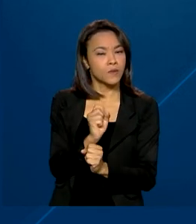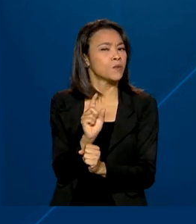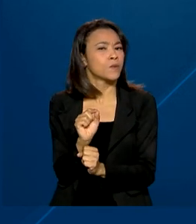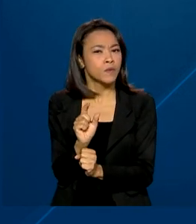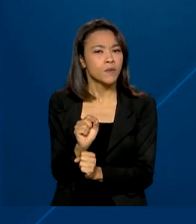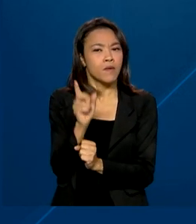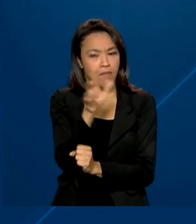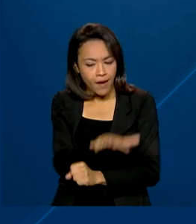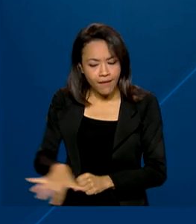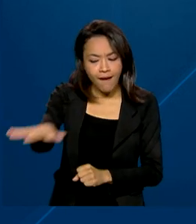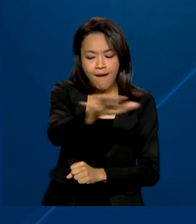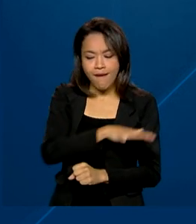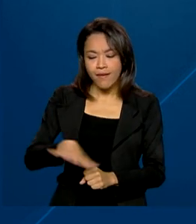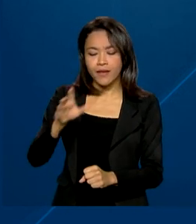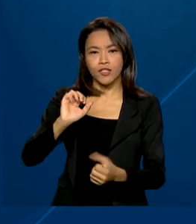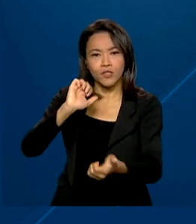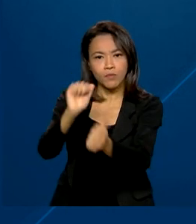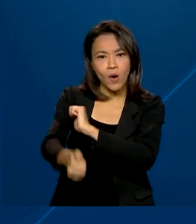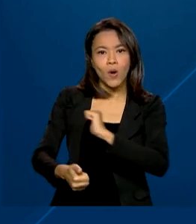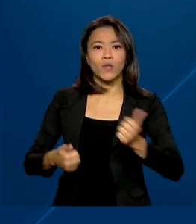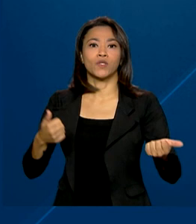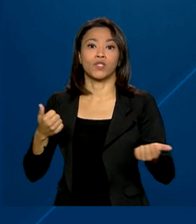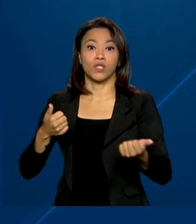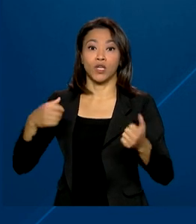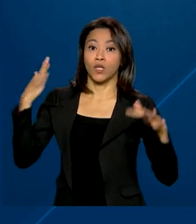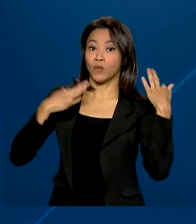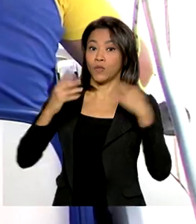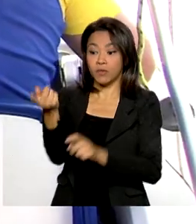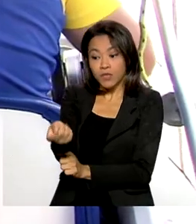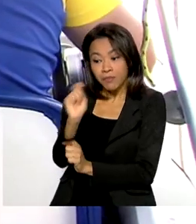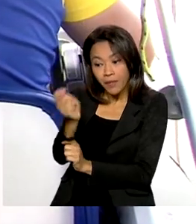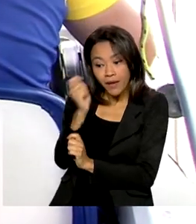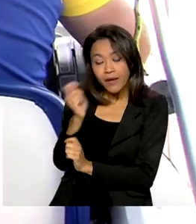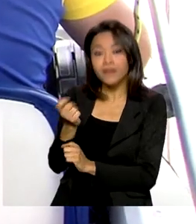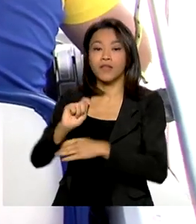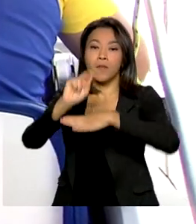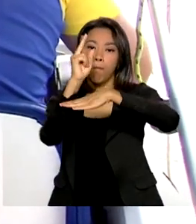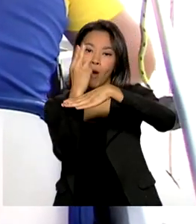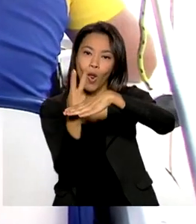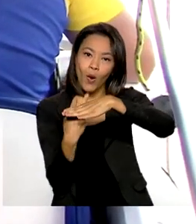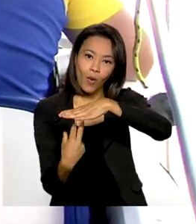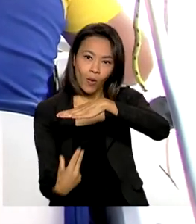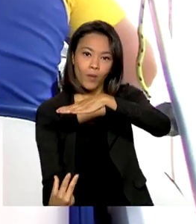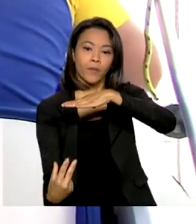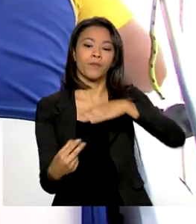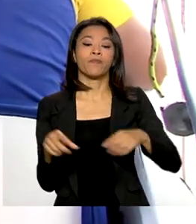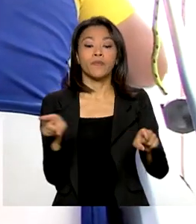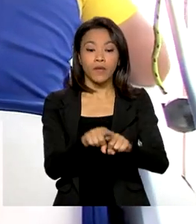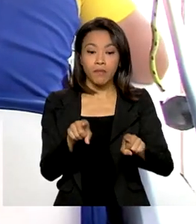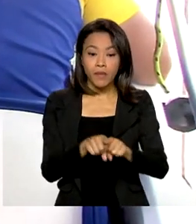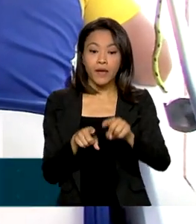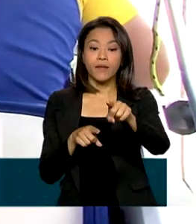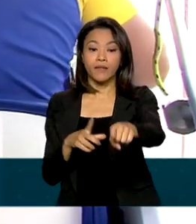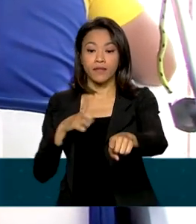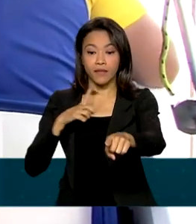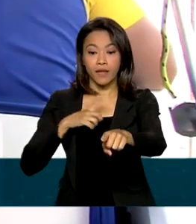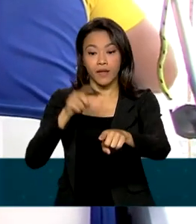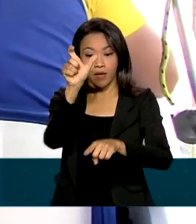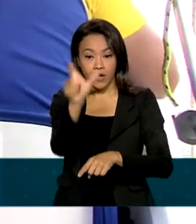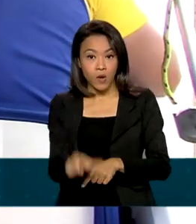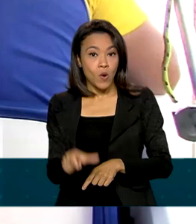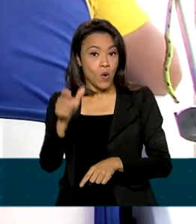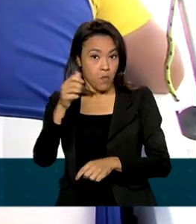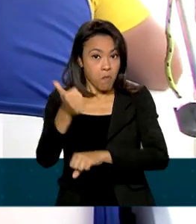atividades de esporte, recreio, turismo de pesca e mergulho. O governo federal também incluiu o ofício de condutor de turismo náutico